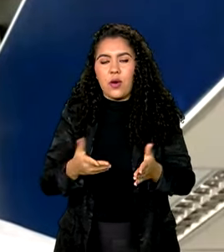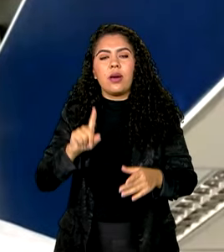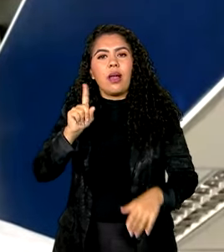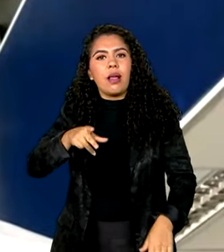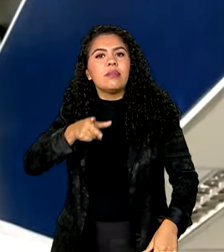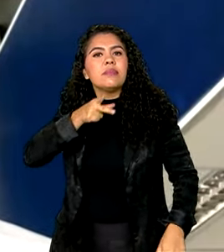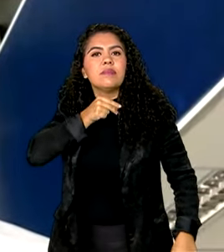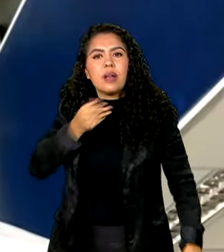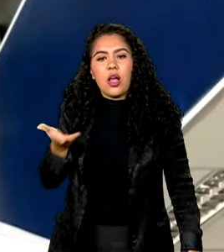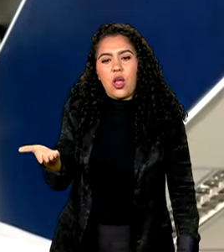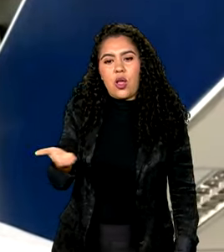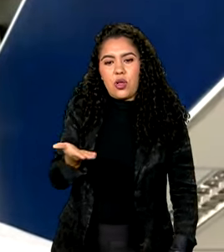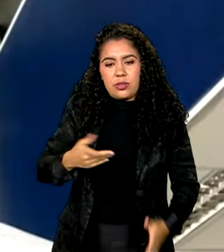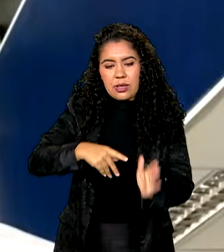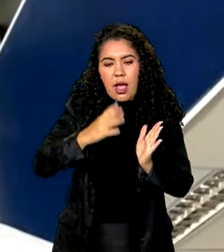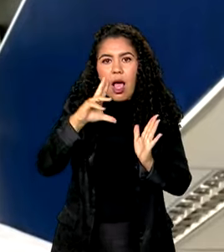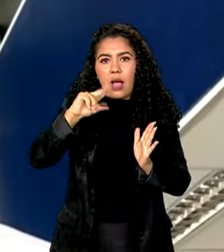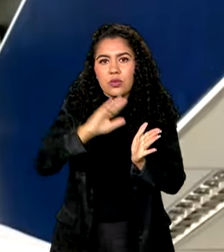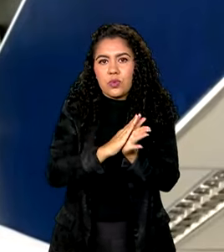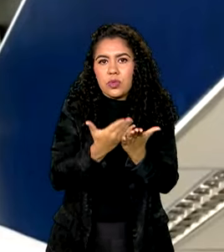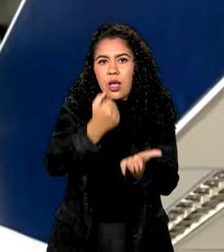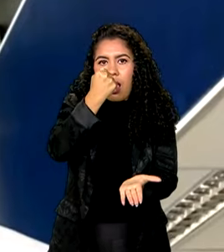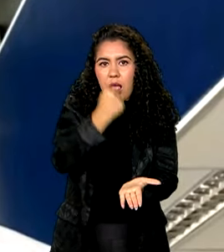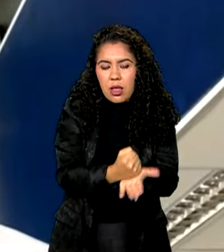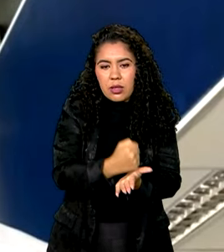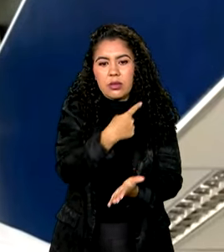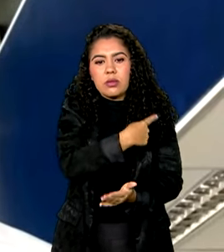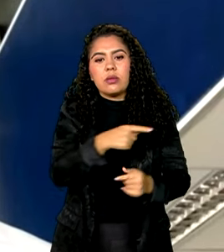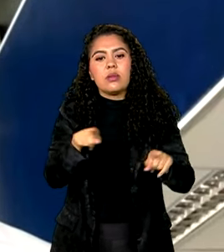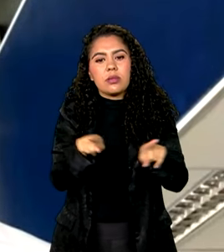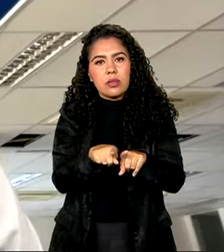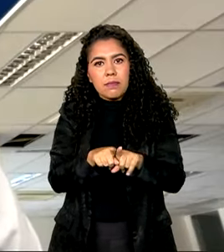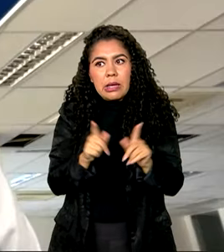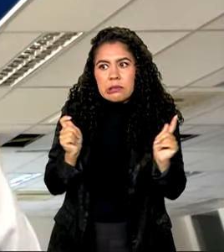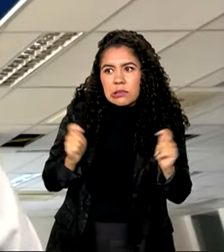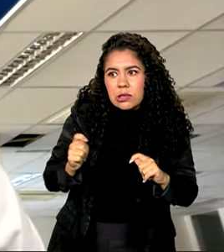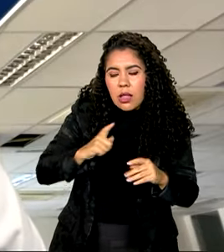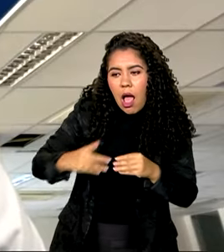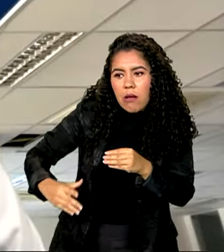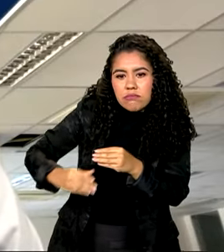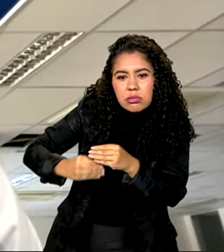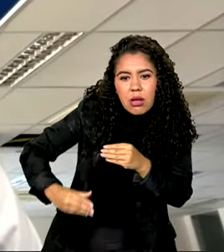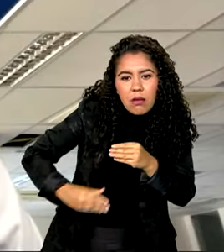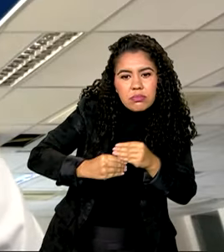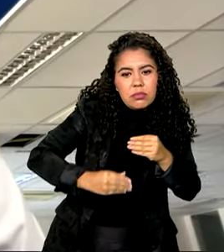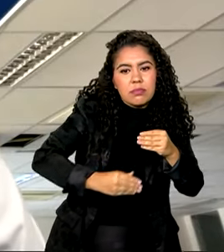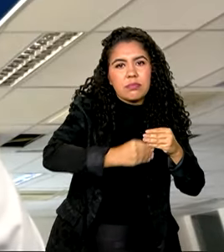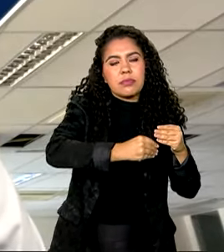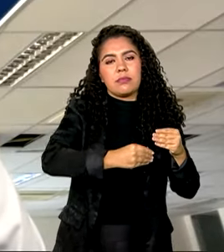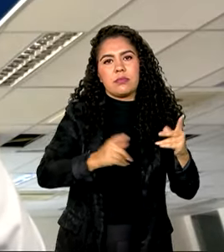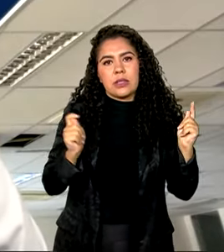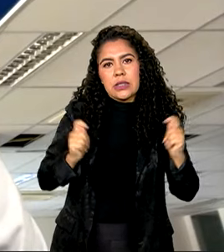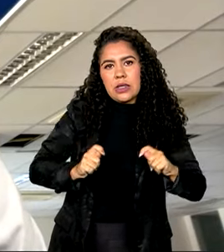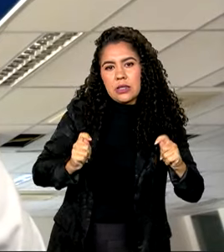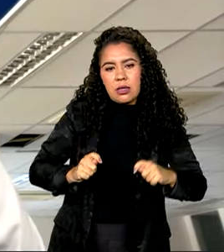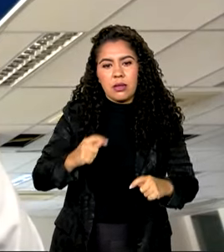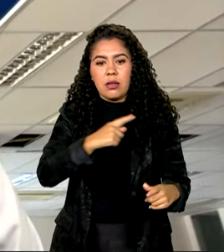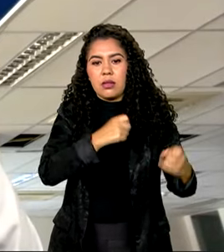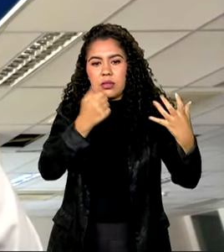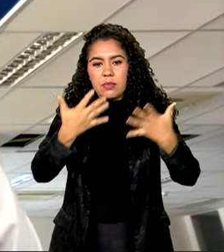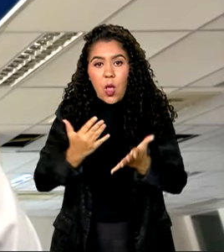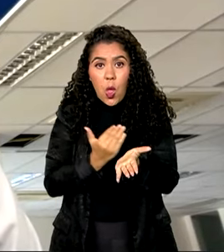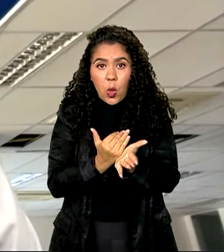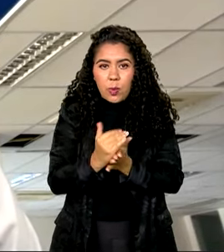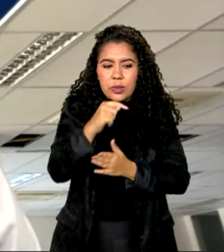carteira assinada. Sempre que pode, também complementa a renda com os extras que a atividade oferece. Começou aqui,